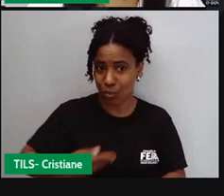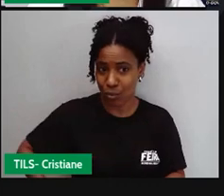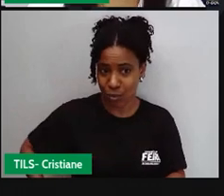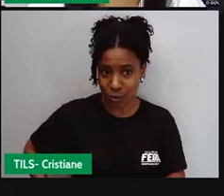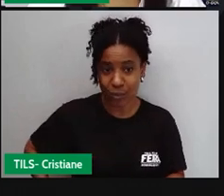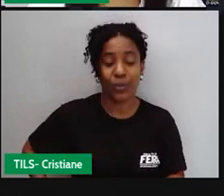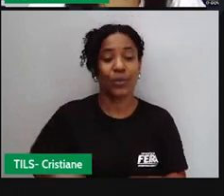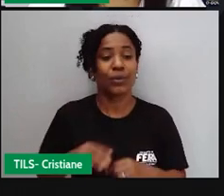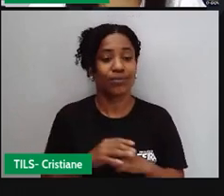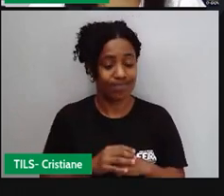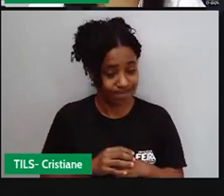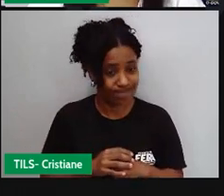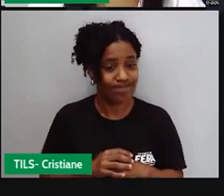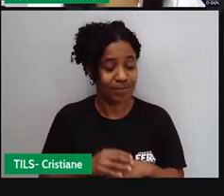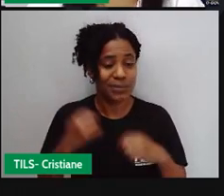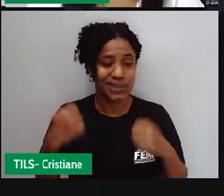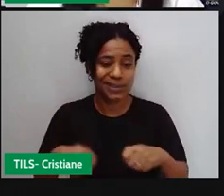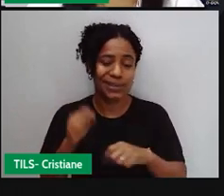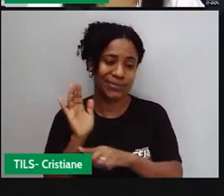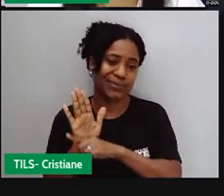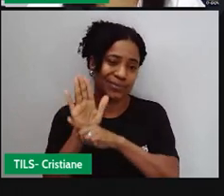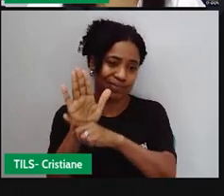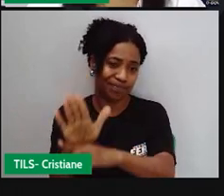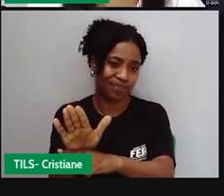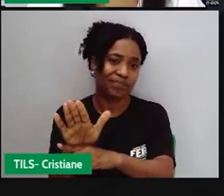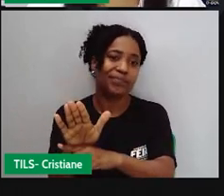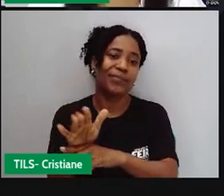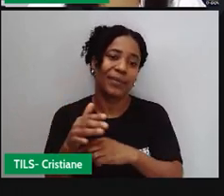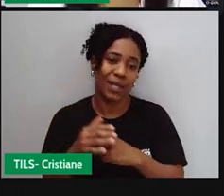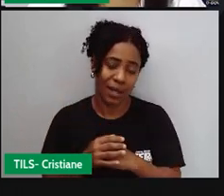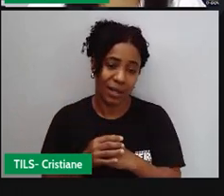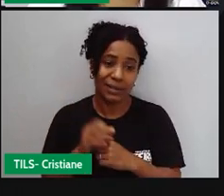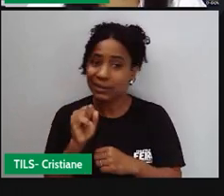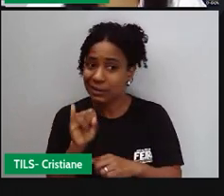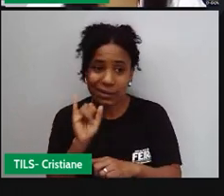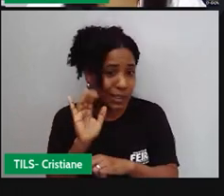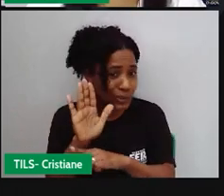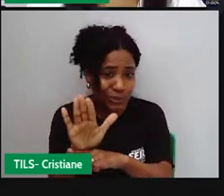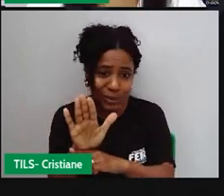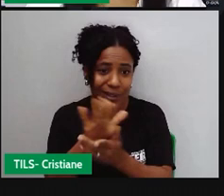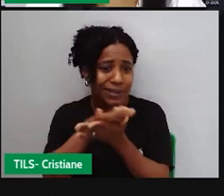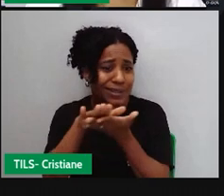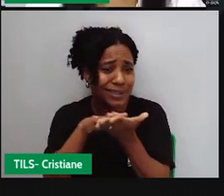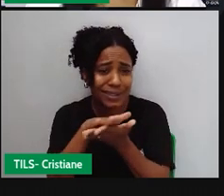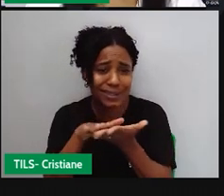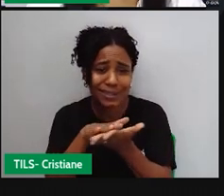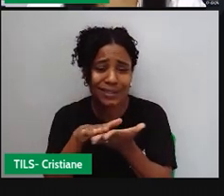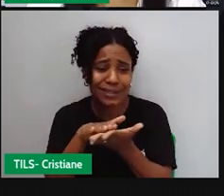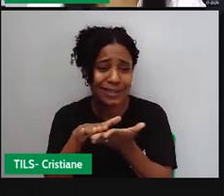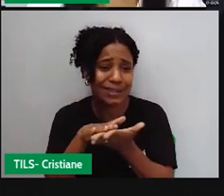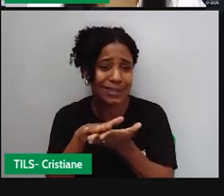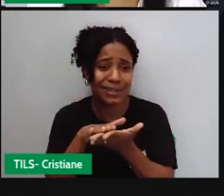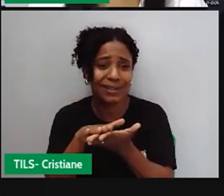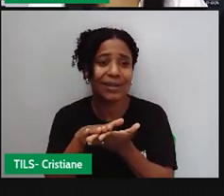o poder, né? No nosso país, elas podem acabar se